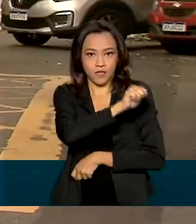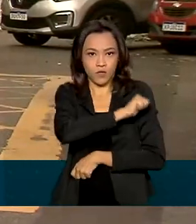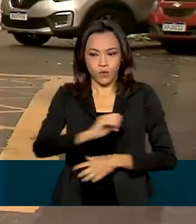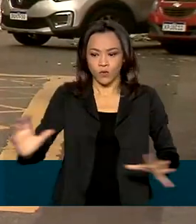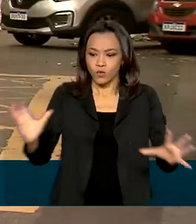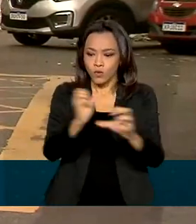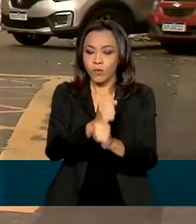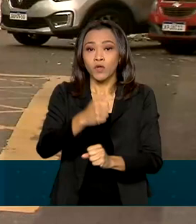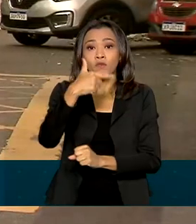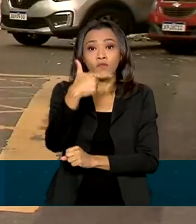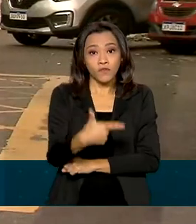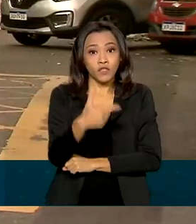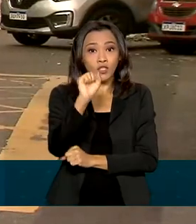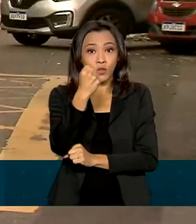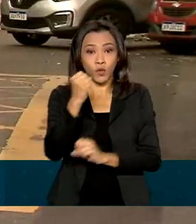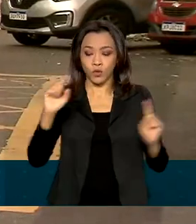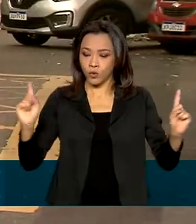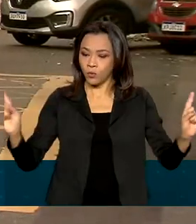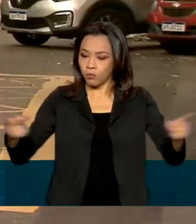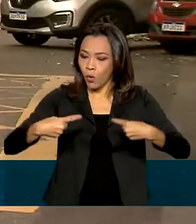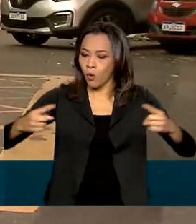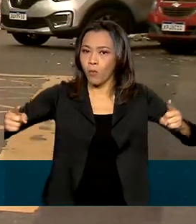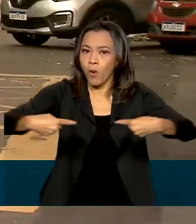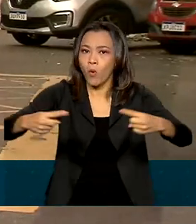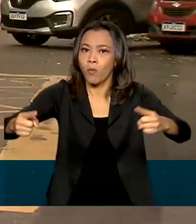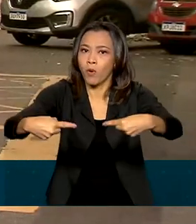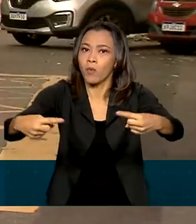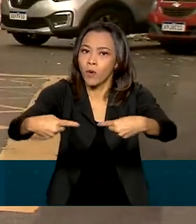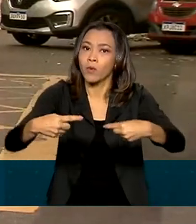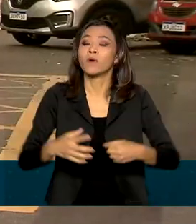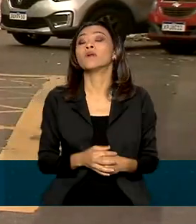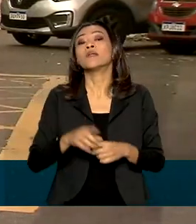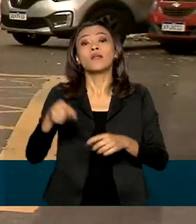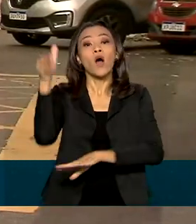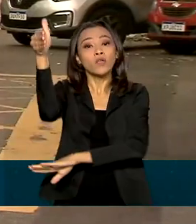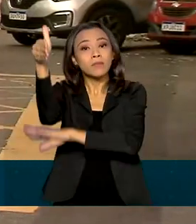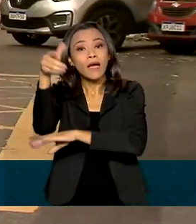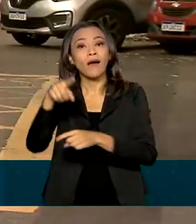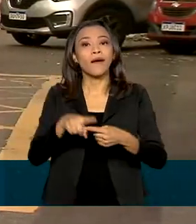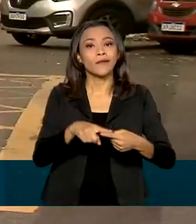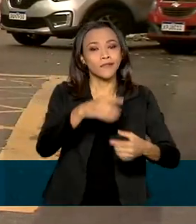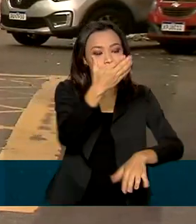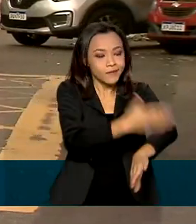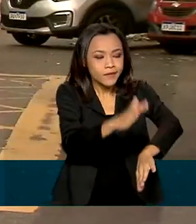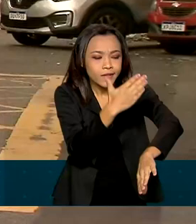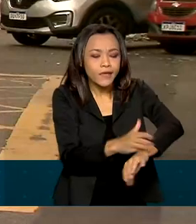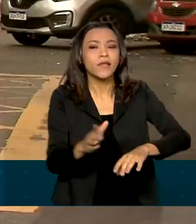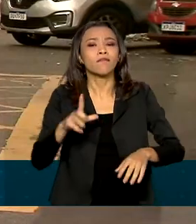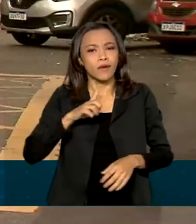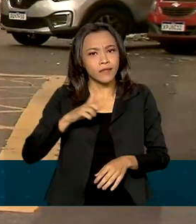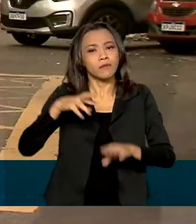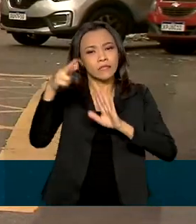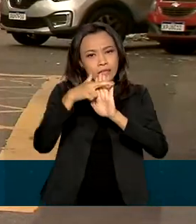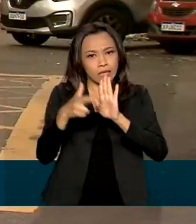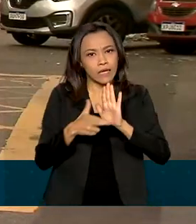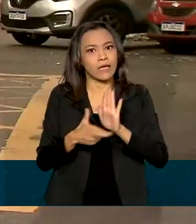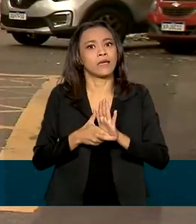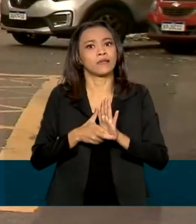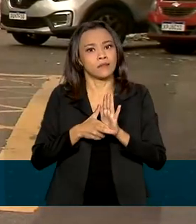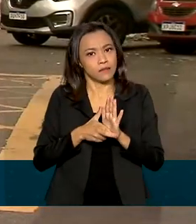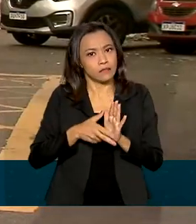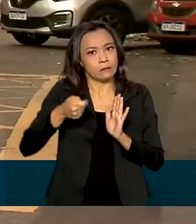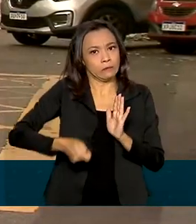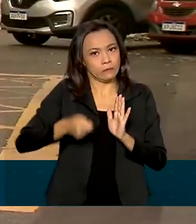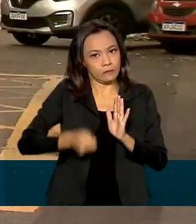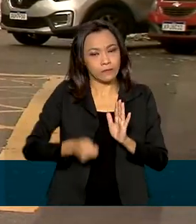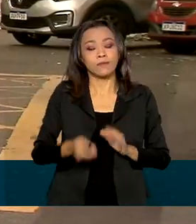partidas. O transporte, as viagens, hospedagens, treinos e os jogos devem ter um esquema rigoroso de vigilância sanitária. O